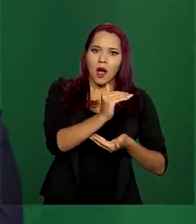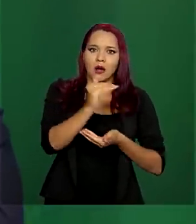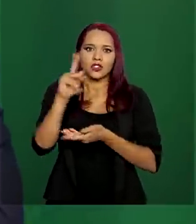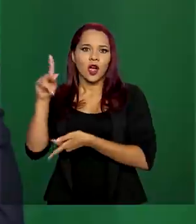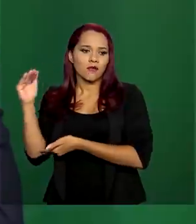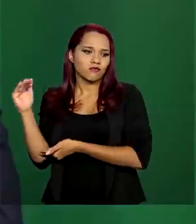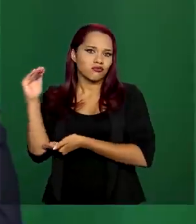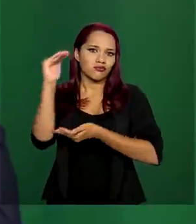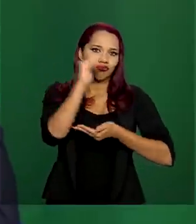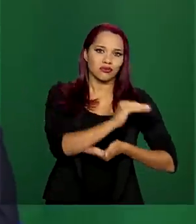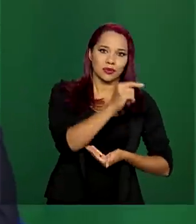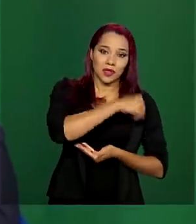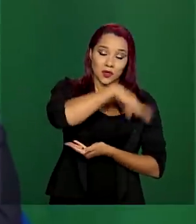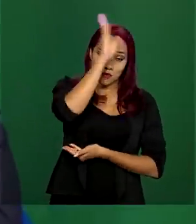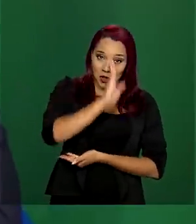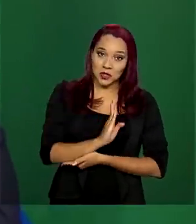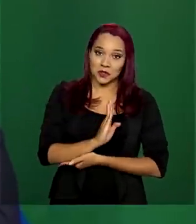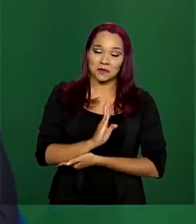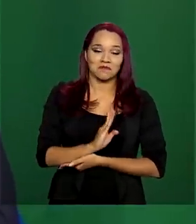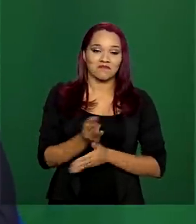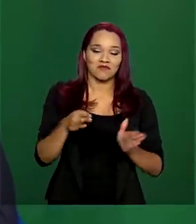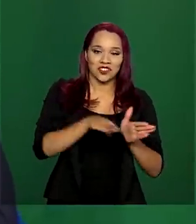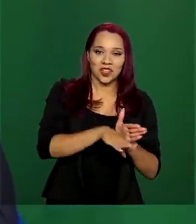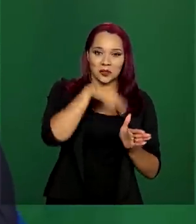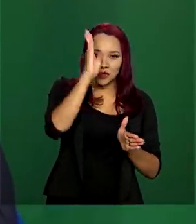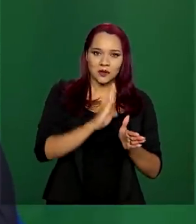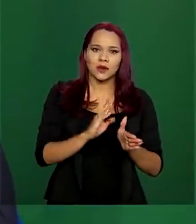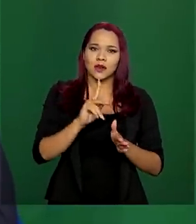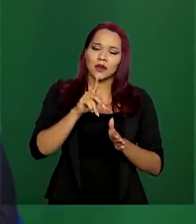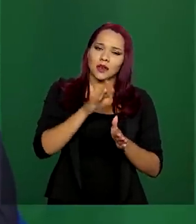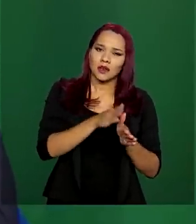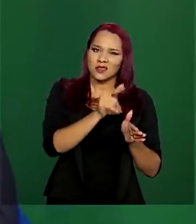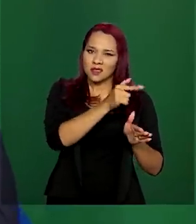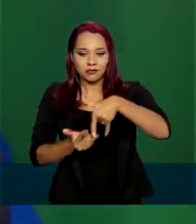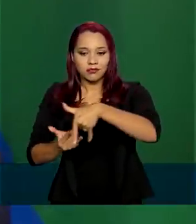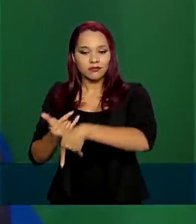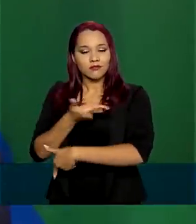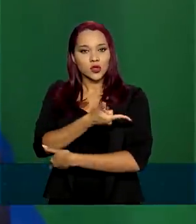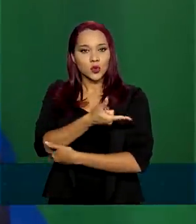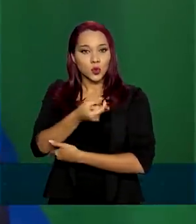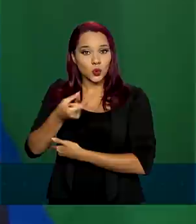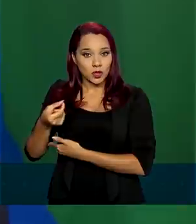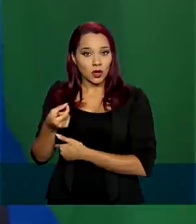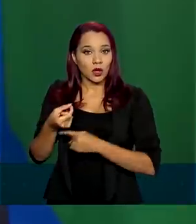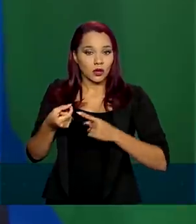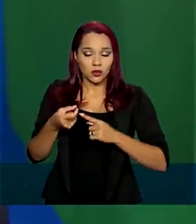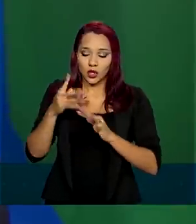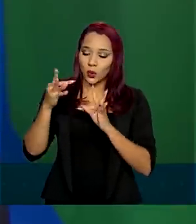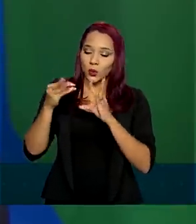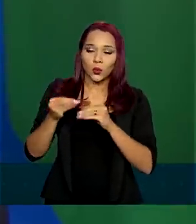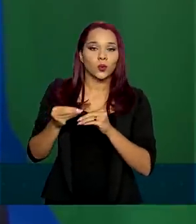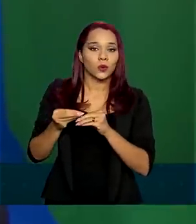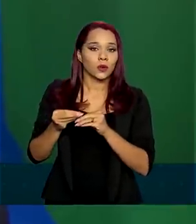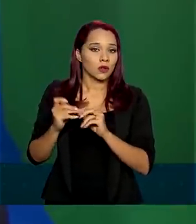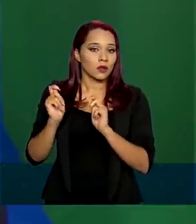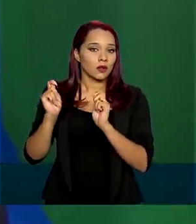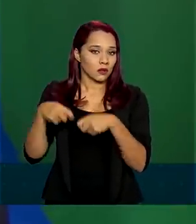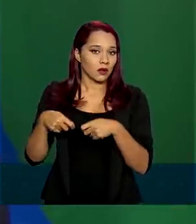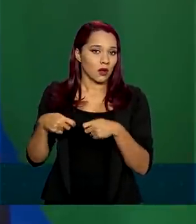Brasil e nós vamos repetindo essa operação ao longo das próximas semanas. Todos eles nós temos condições de